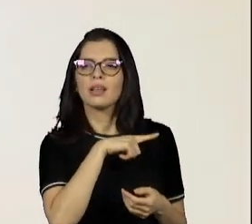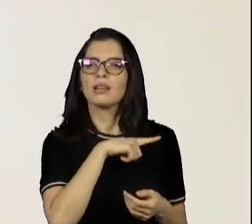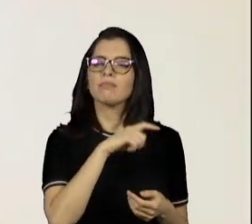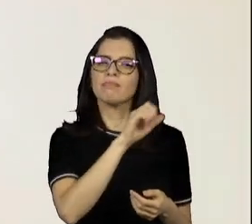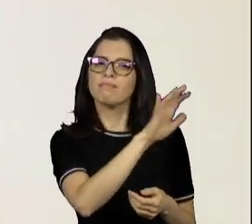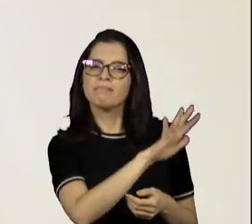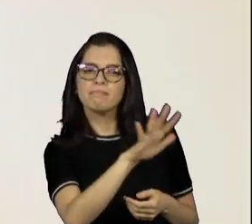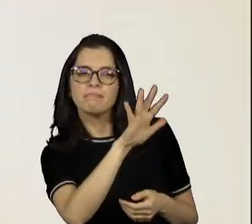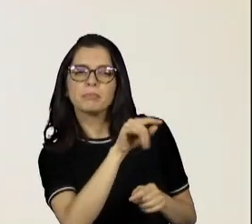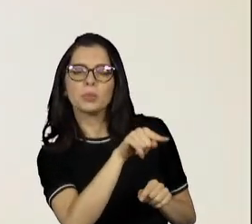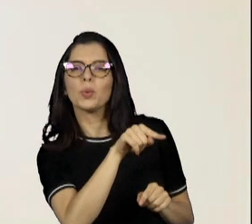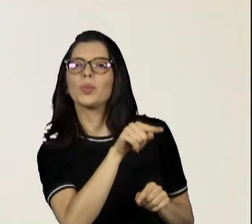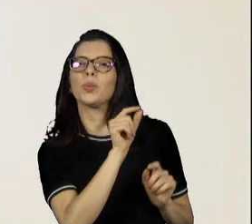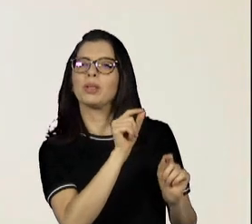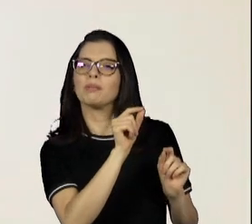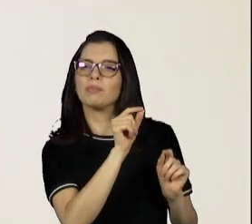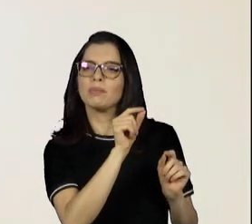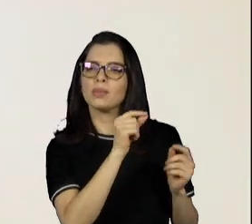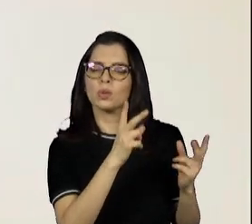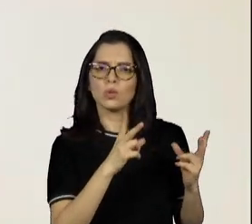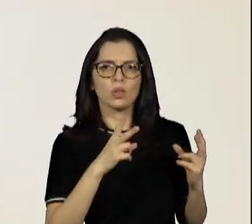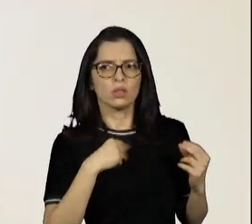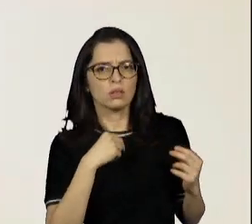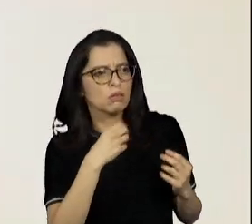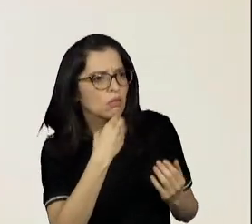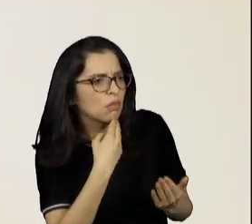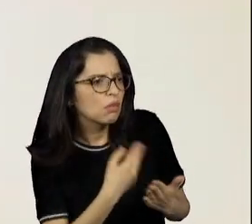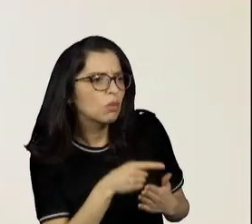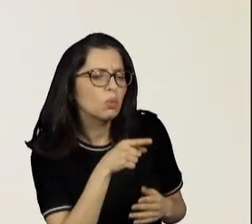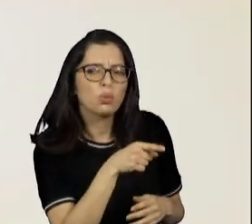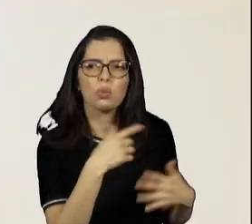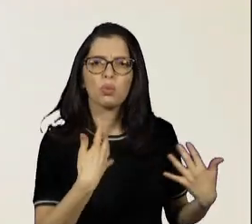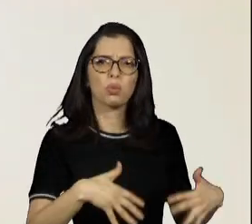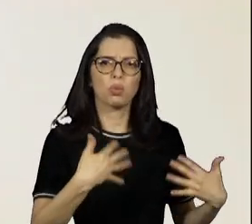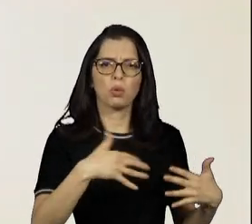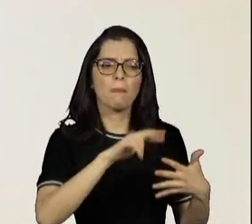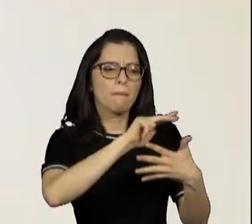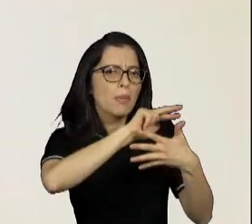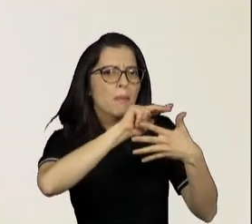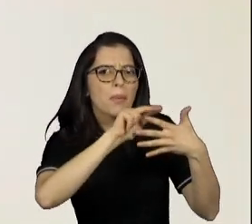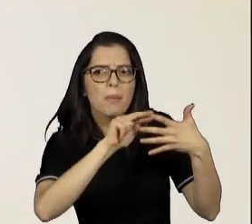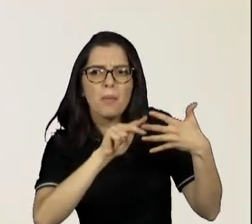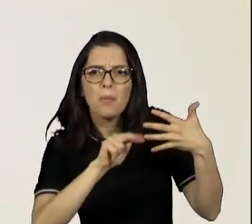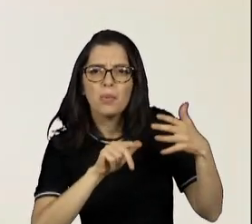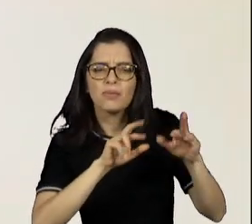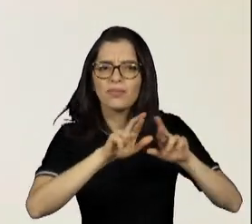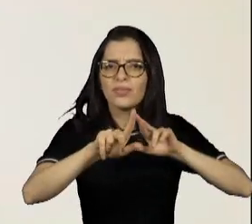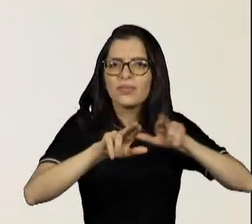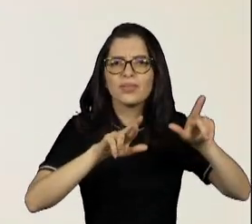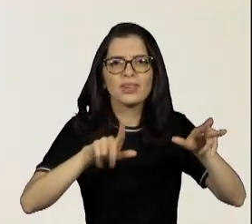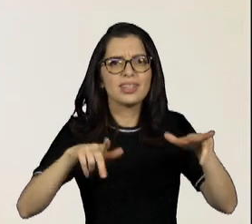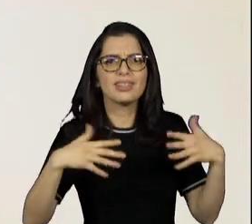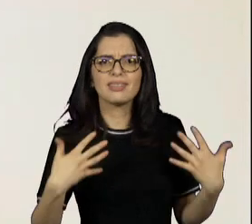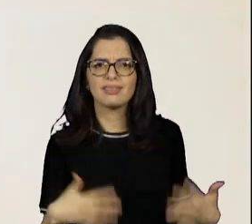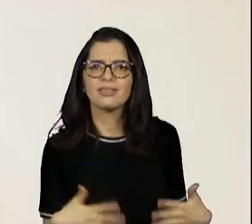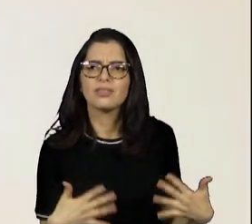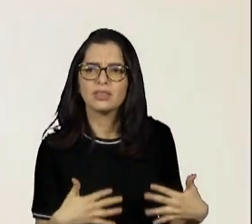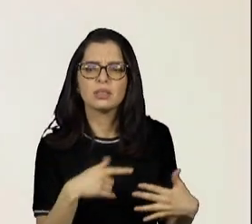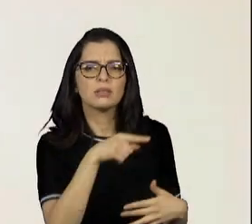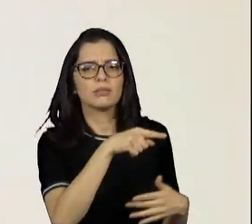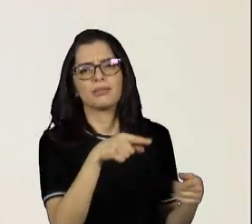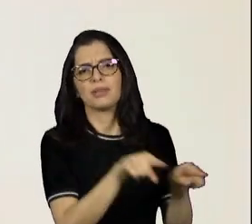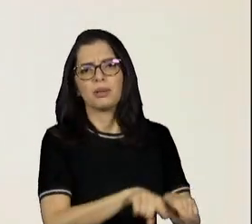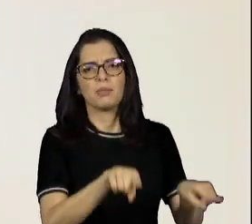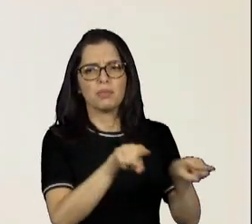tipo assim, cara, não acredito que estão fazendo isso. E lá tinha, nesse programa, já existia tudo isso. E fora ele, né? Era um